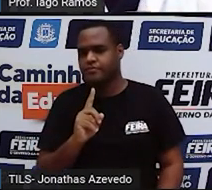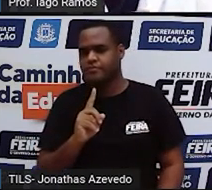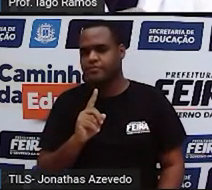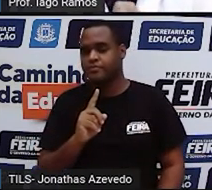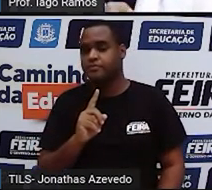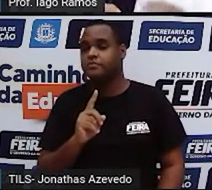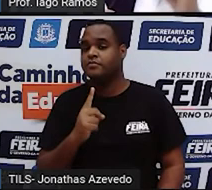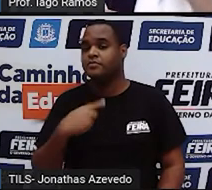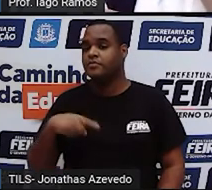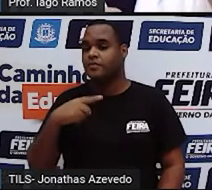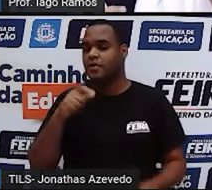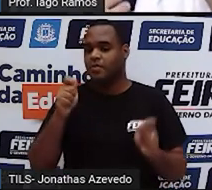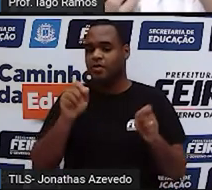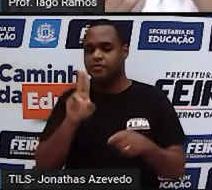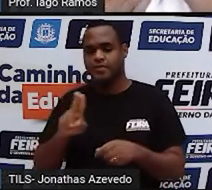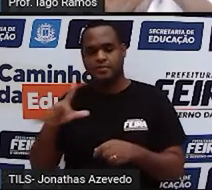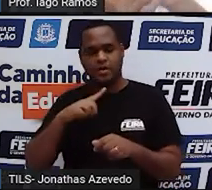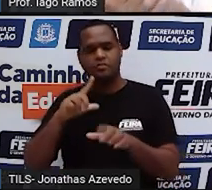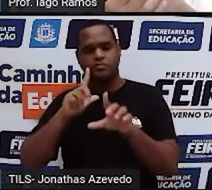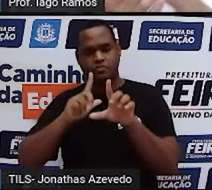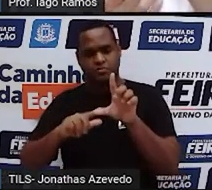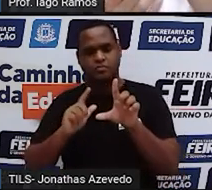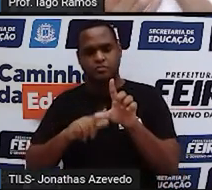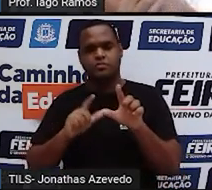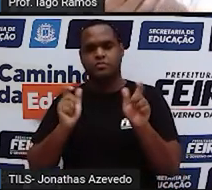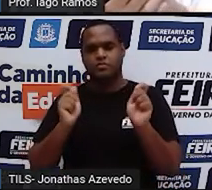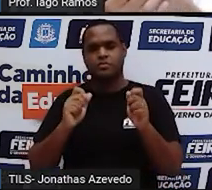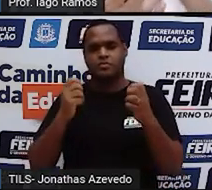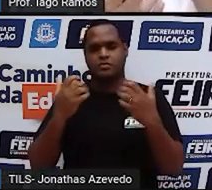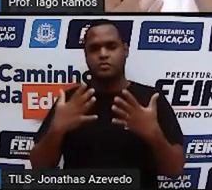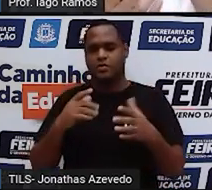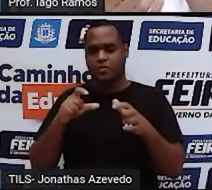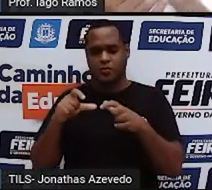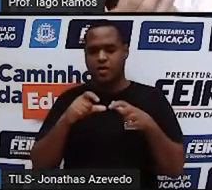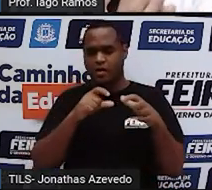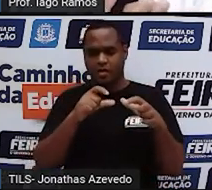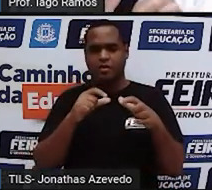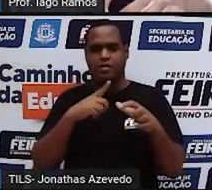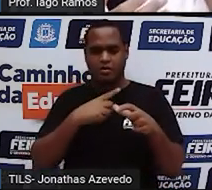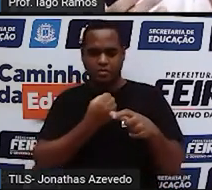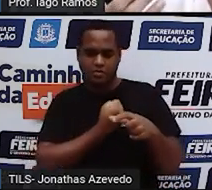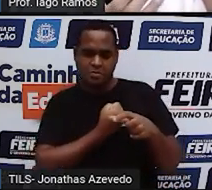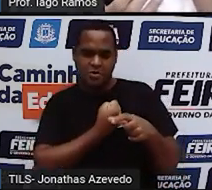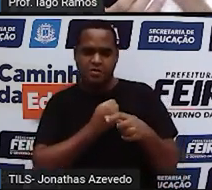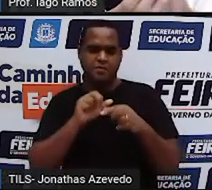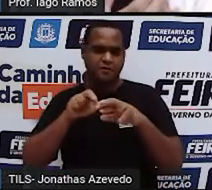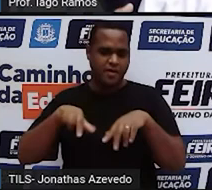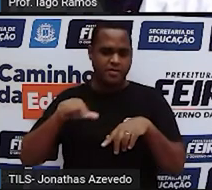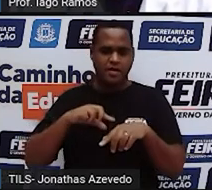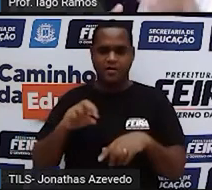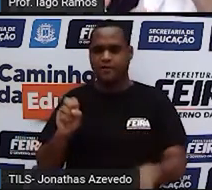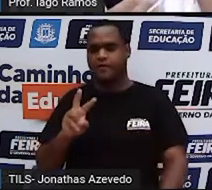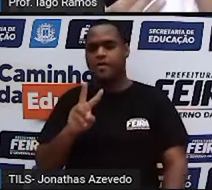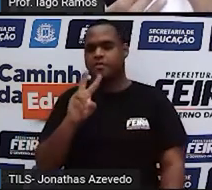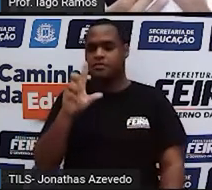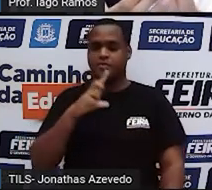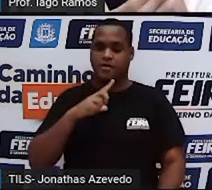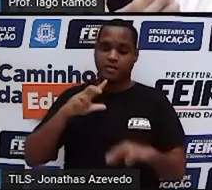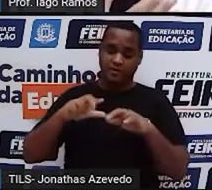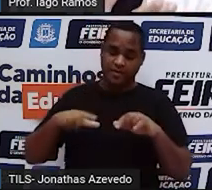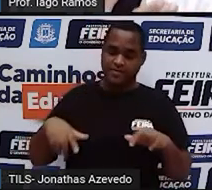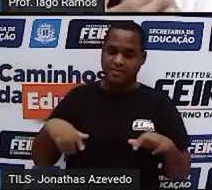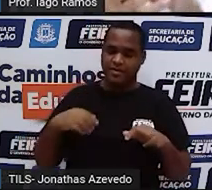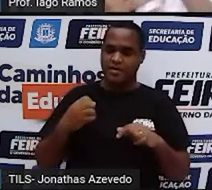a gente usa letras no lugar desses números, desses valores, dessas